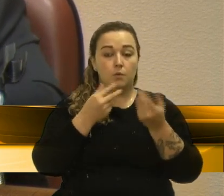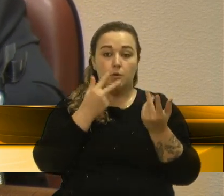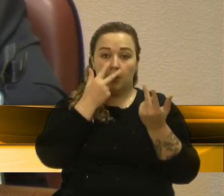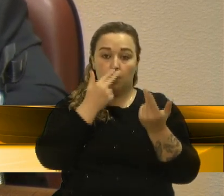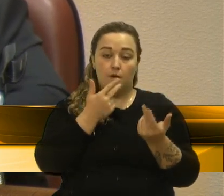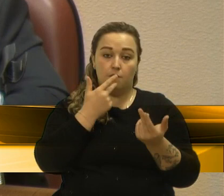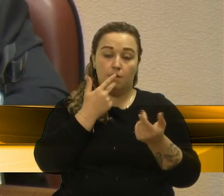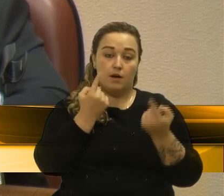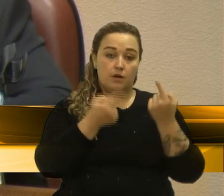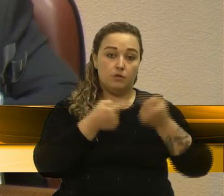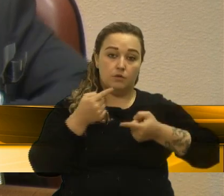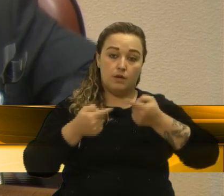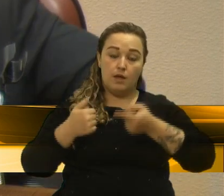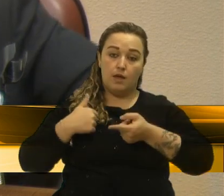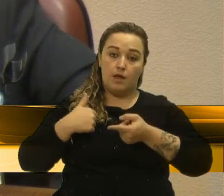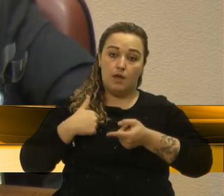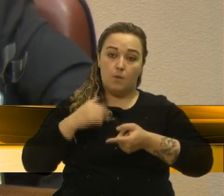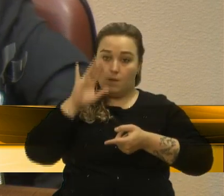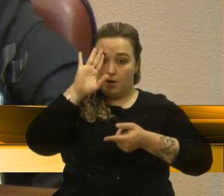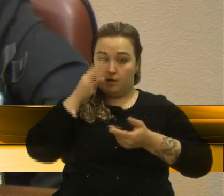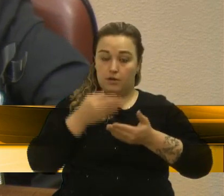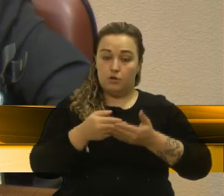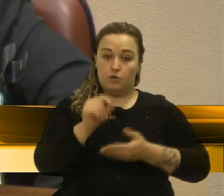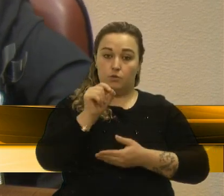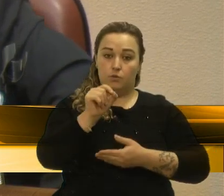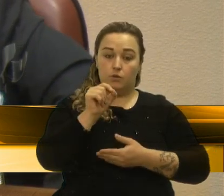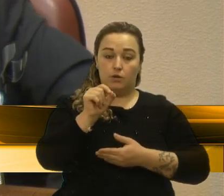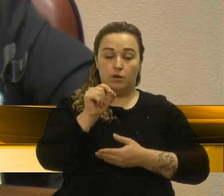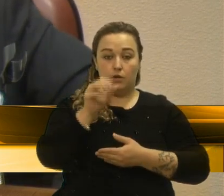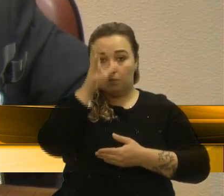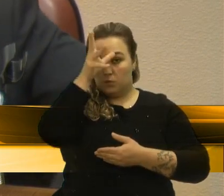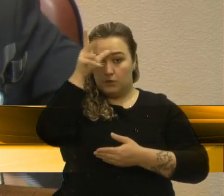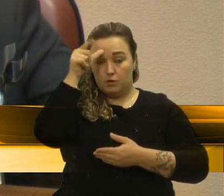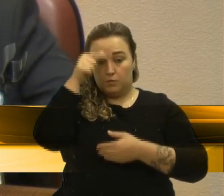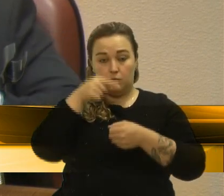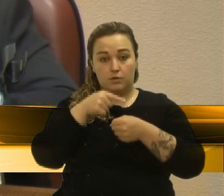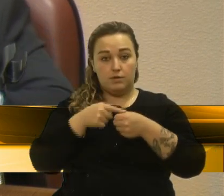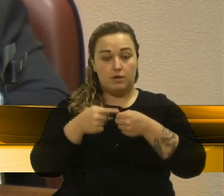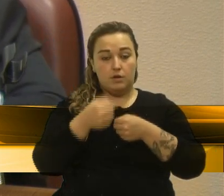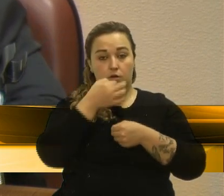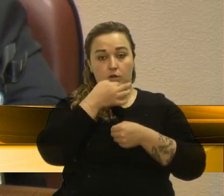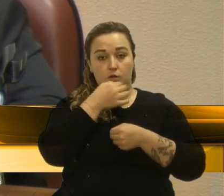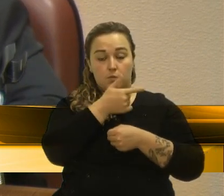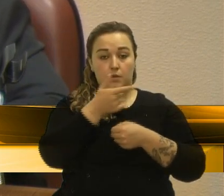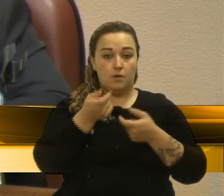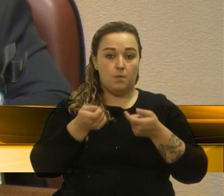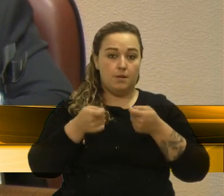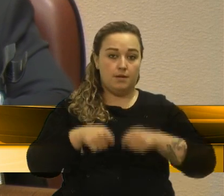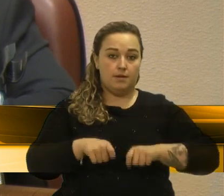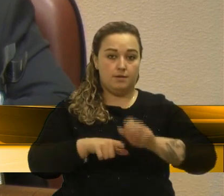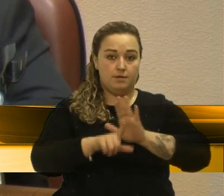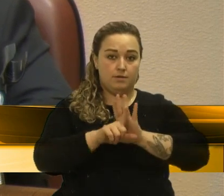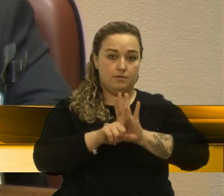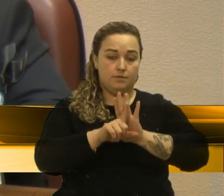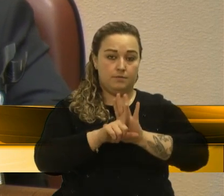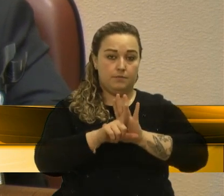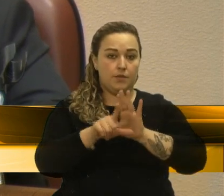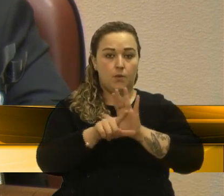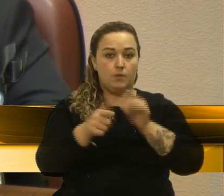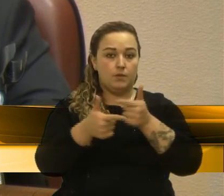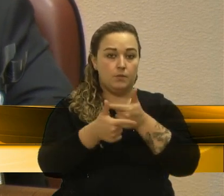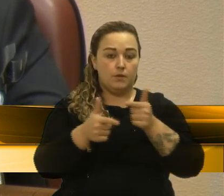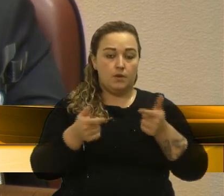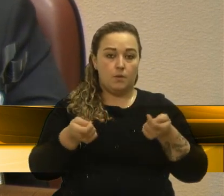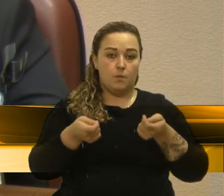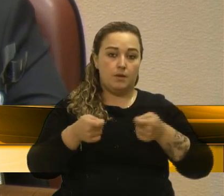eu ratifico a situação que o município não tem competência legislativa. Então, se ele não tem competência